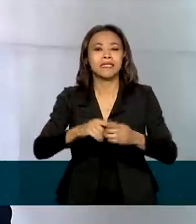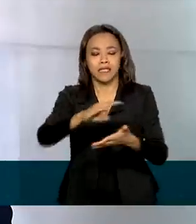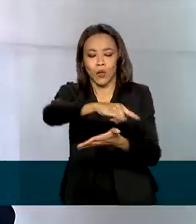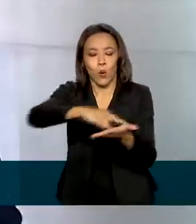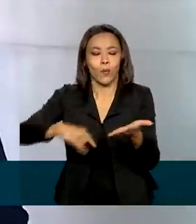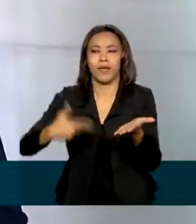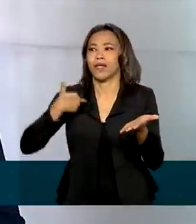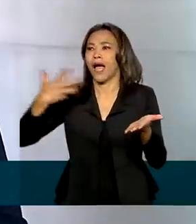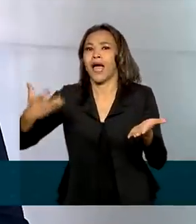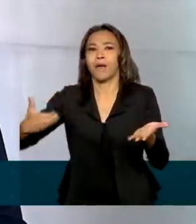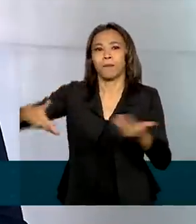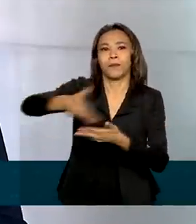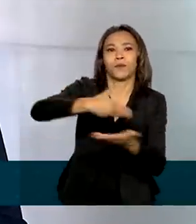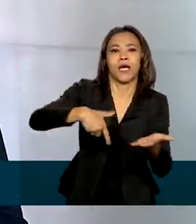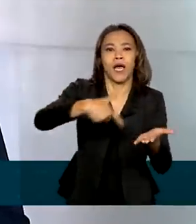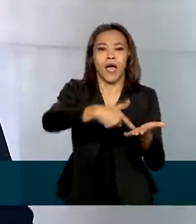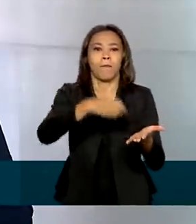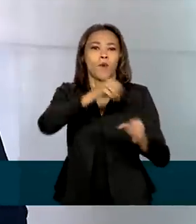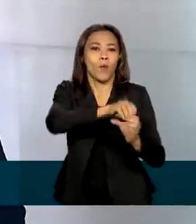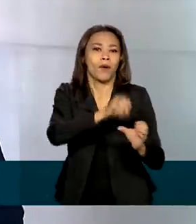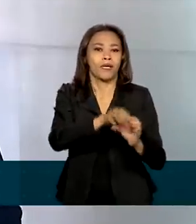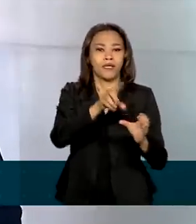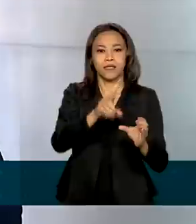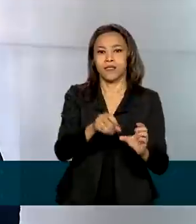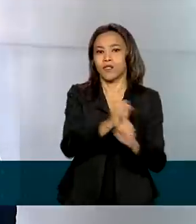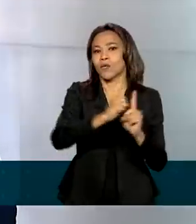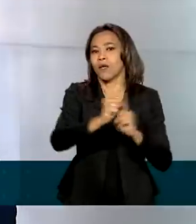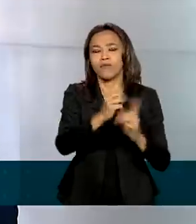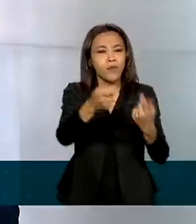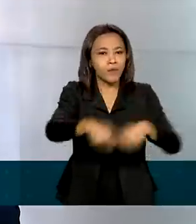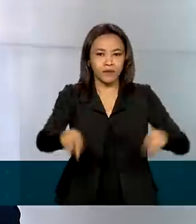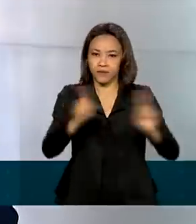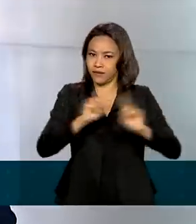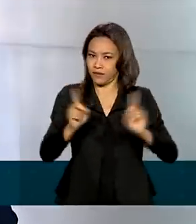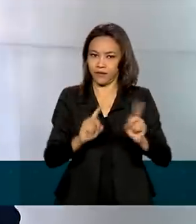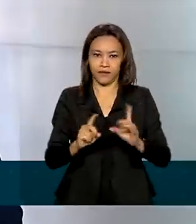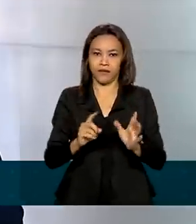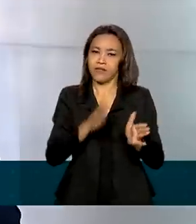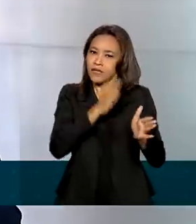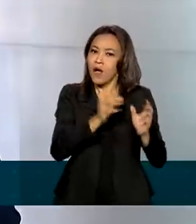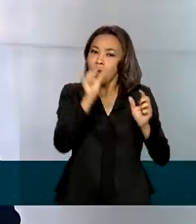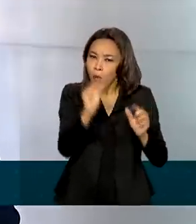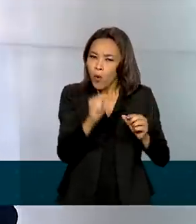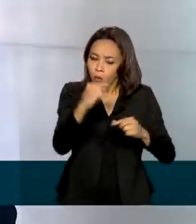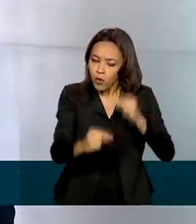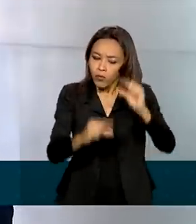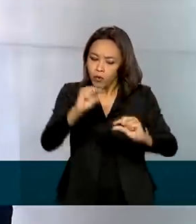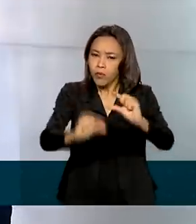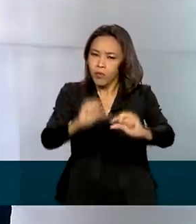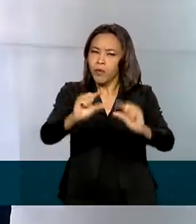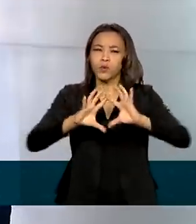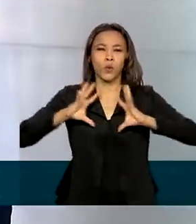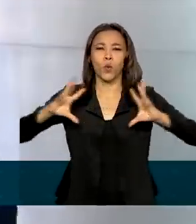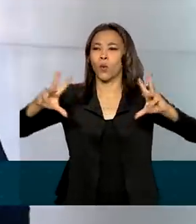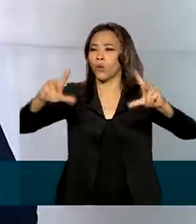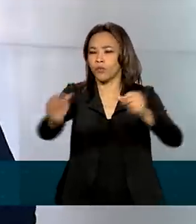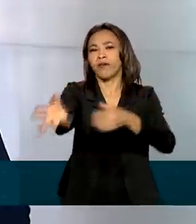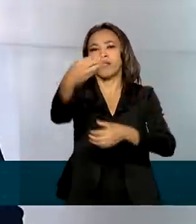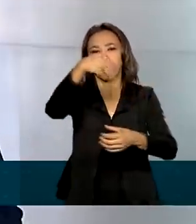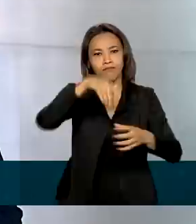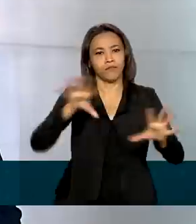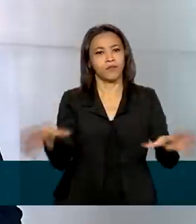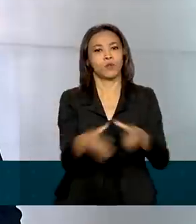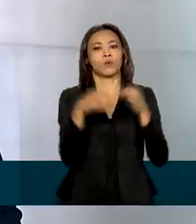nenhum documento ou ir até a agência da Caixa Econômica. Isso vai ser feito de forma gradual e todo mundo vai ser inserido nesse processo.